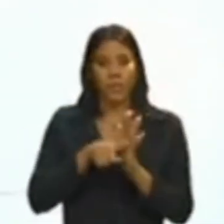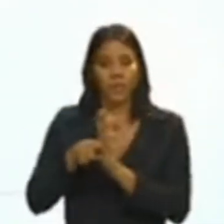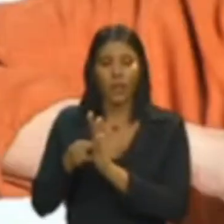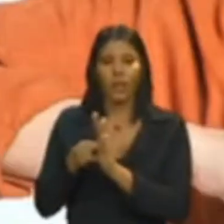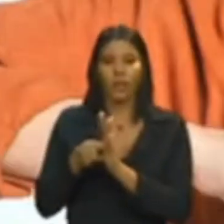e arquivados.